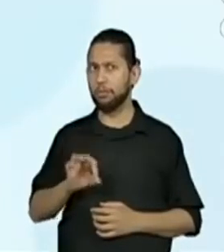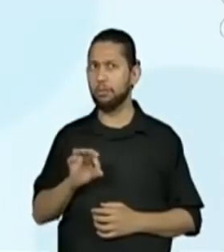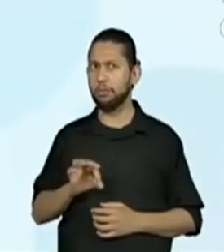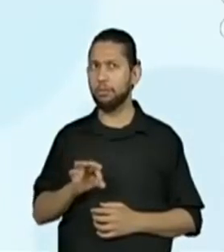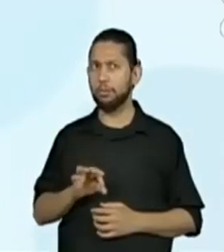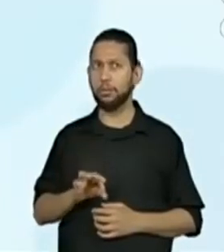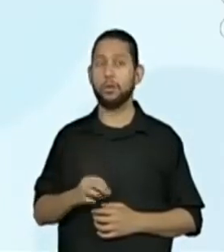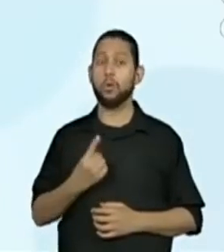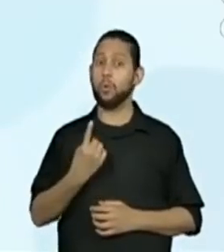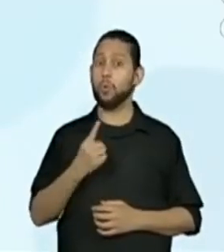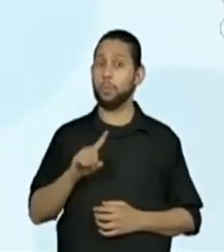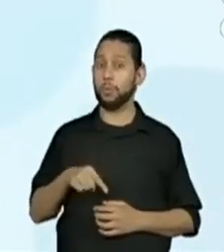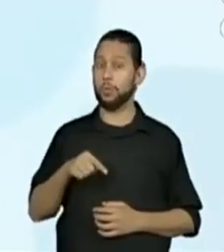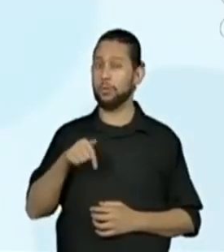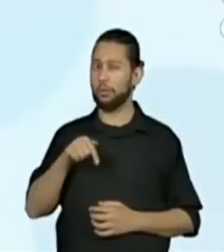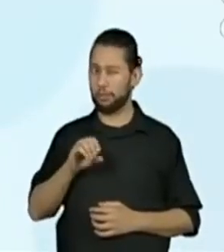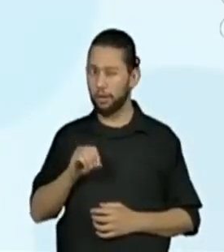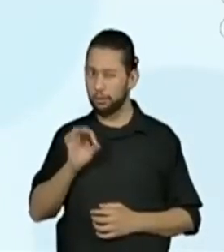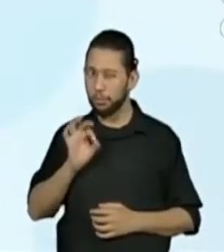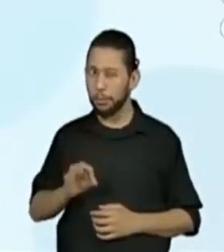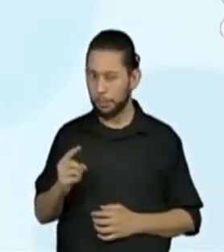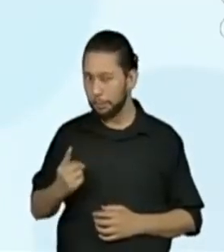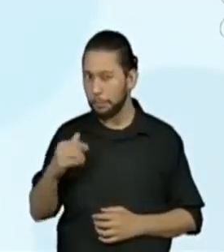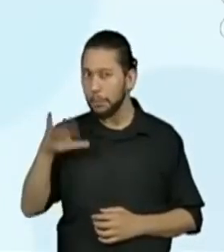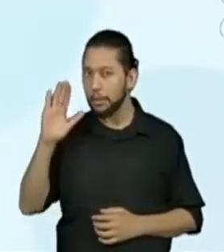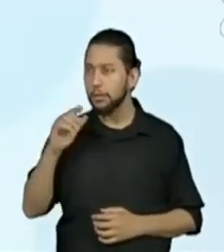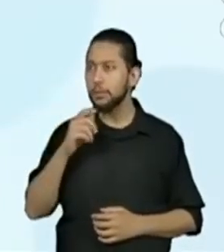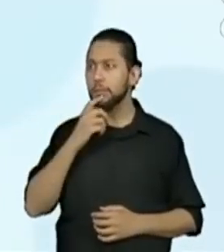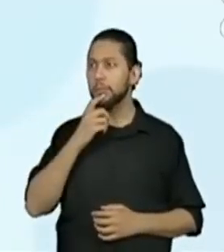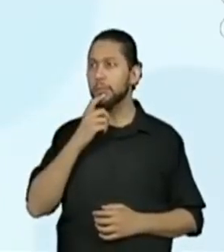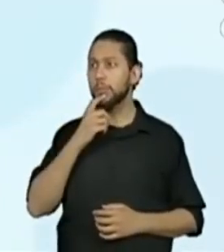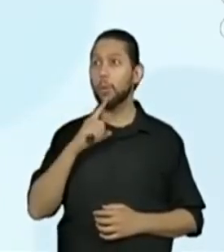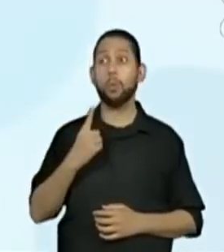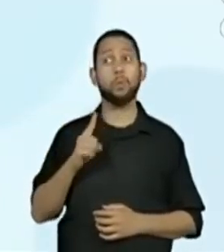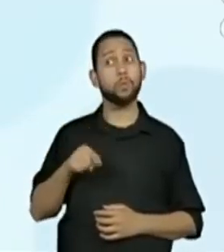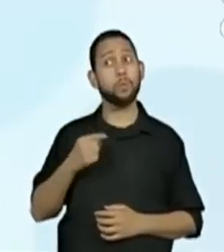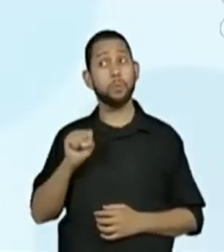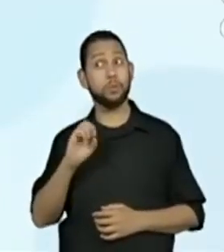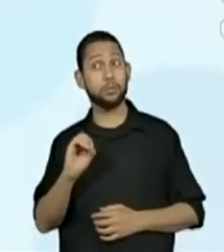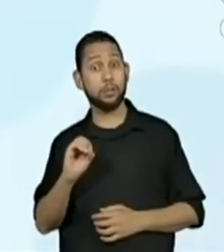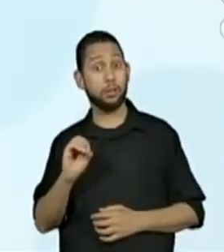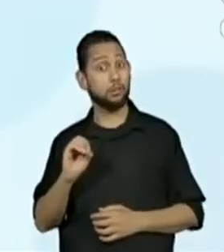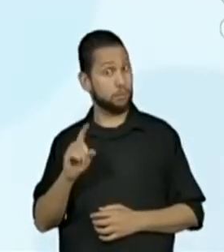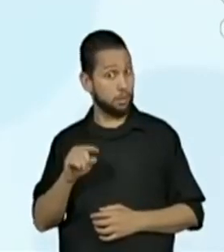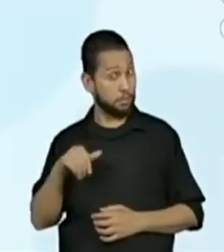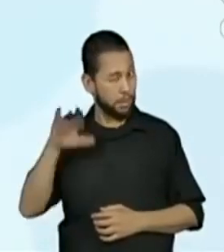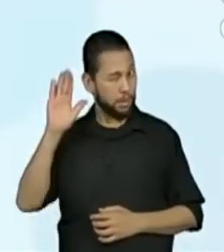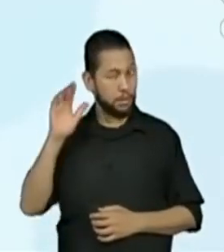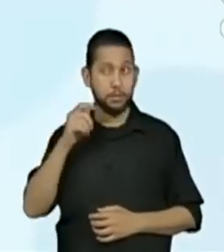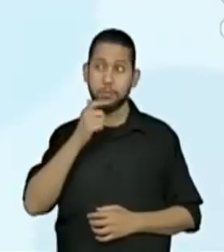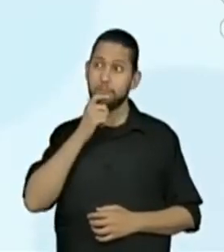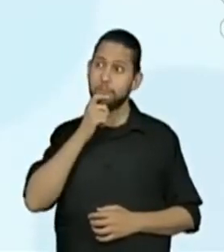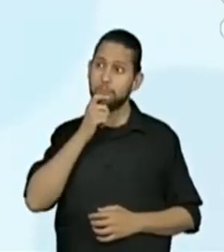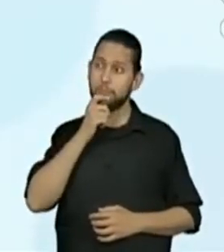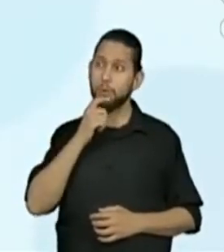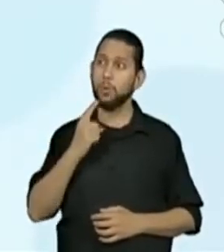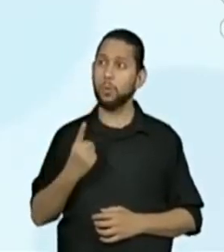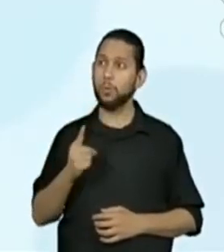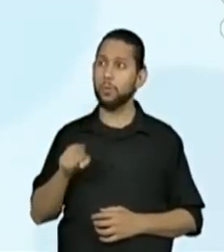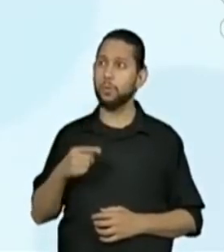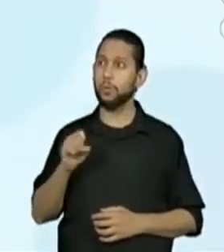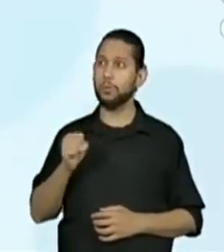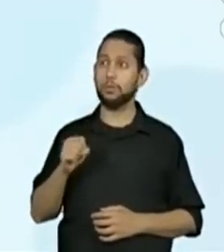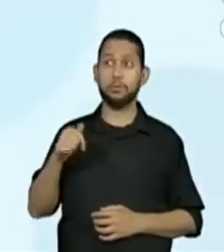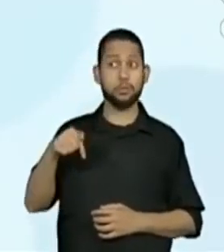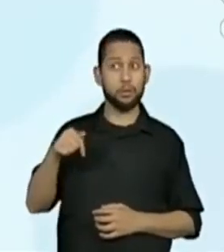1,70? 1,80 centímetros? 1,80